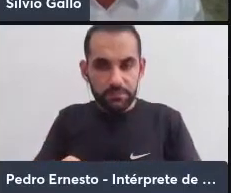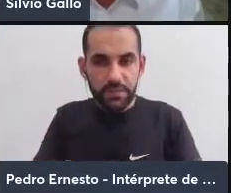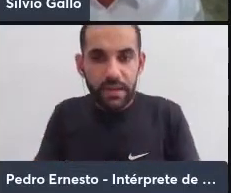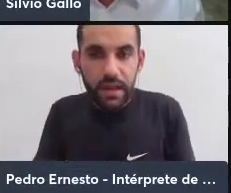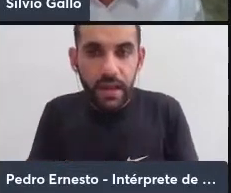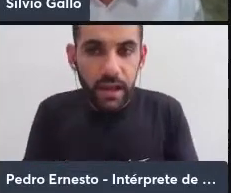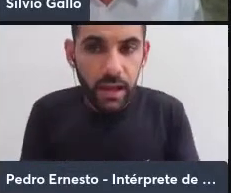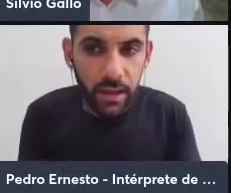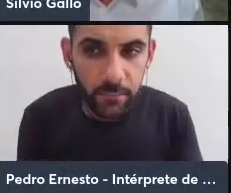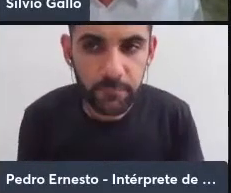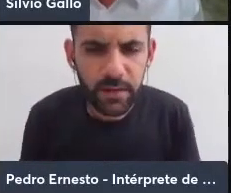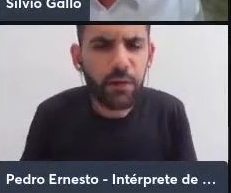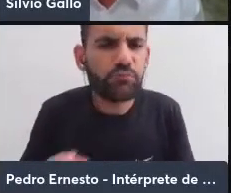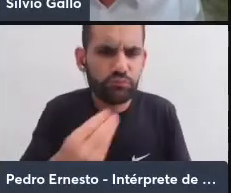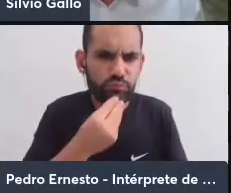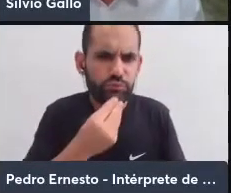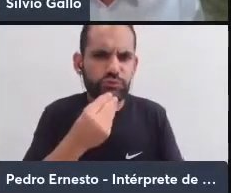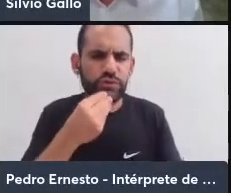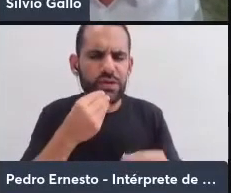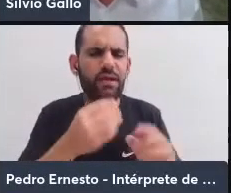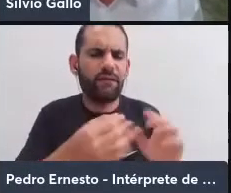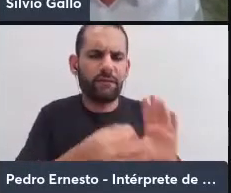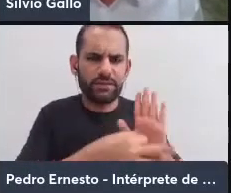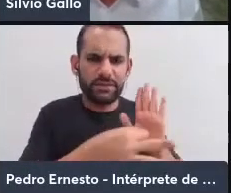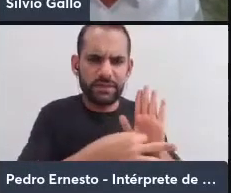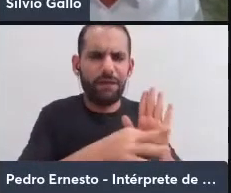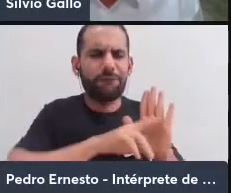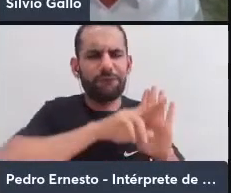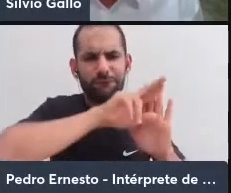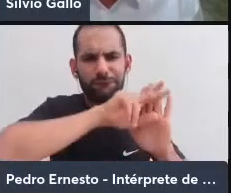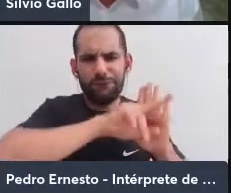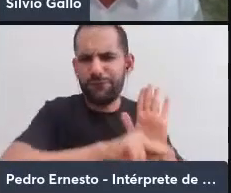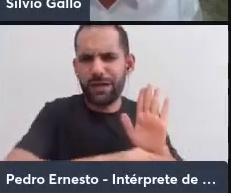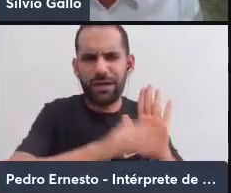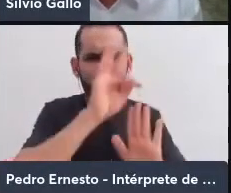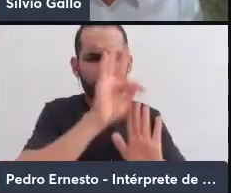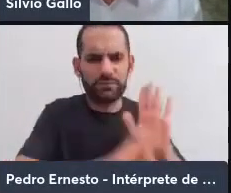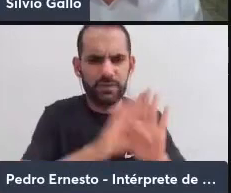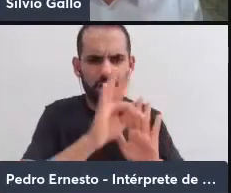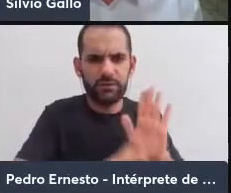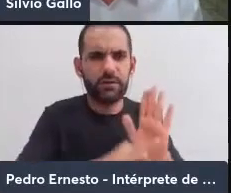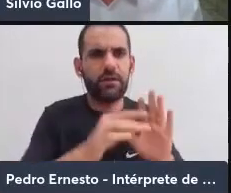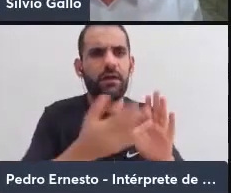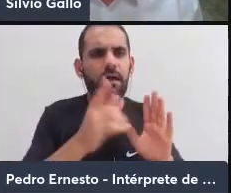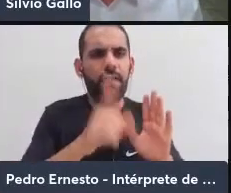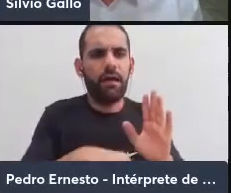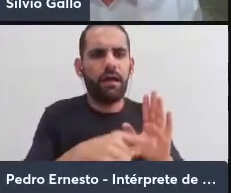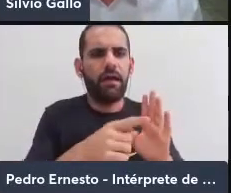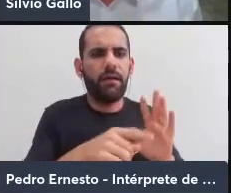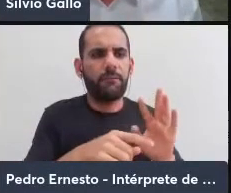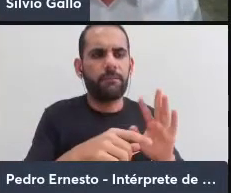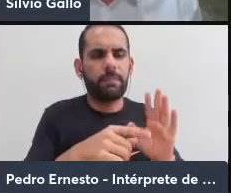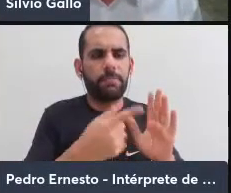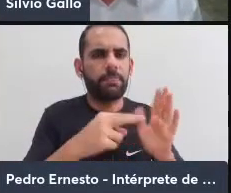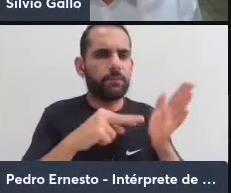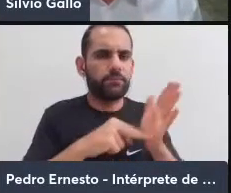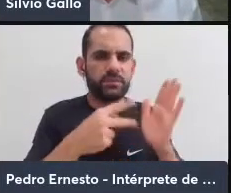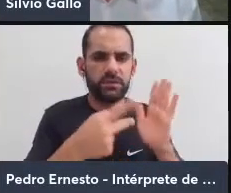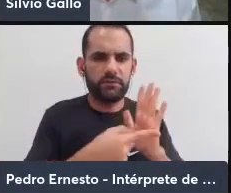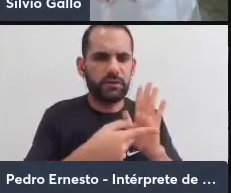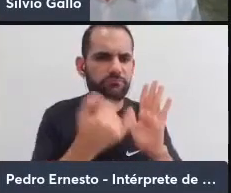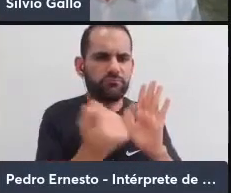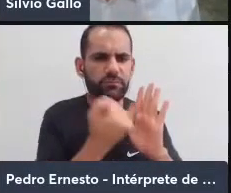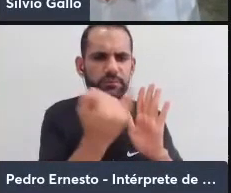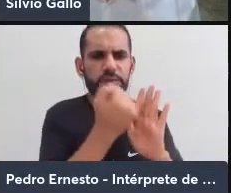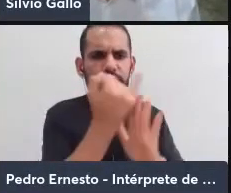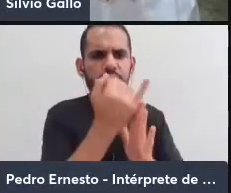poderia citar vários trechos do livro, eu escolhi esse porque me parece um trecho bastante significativo das teses do Clastres,